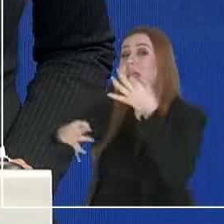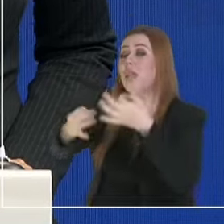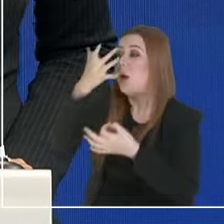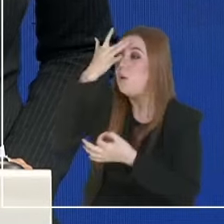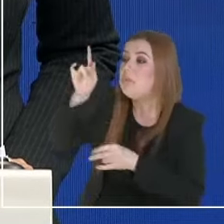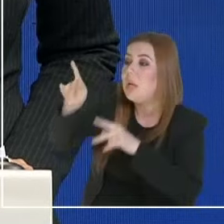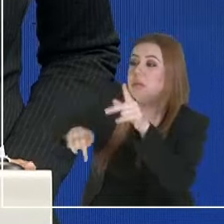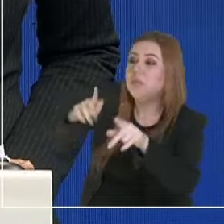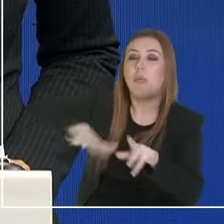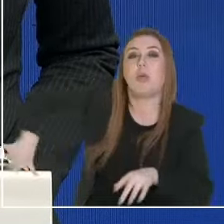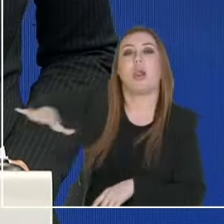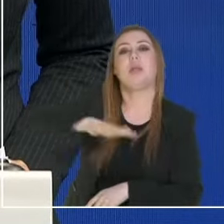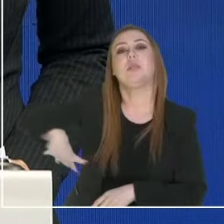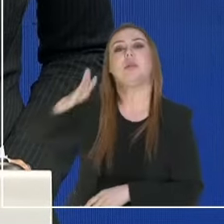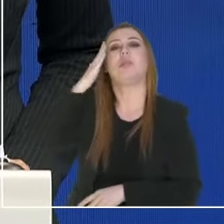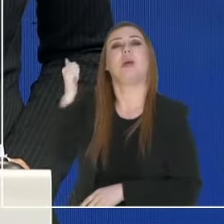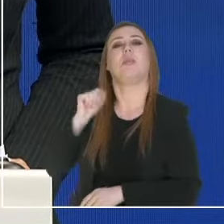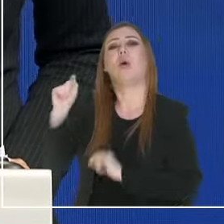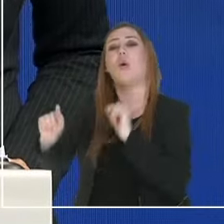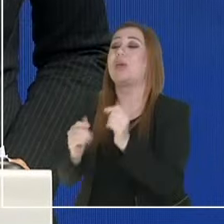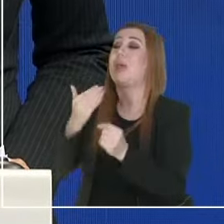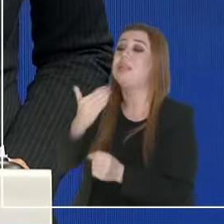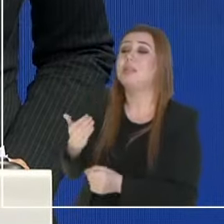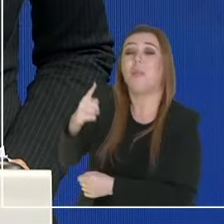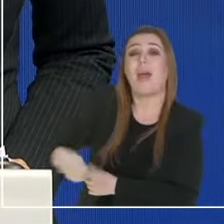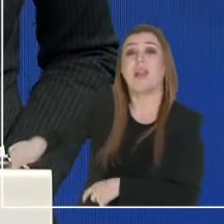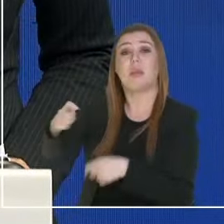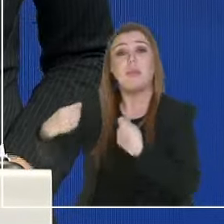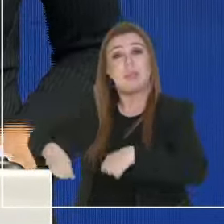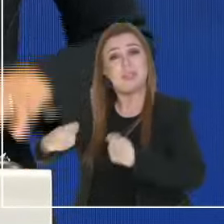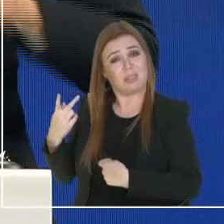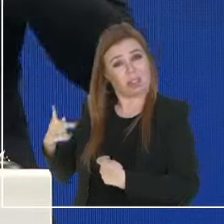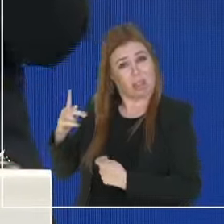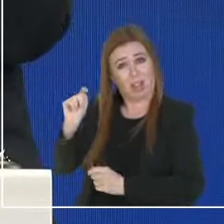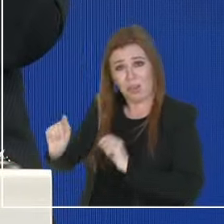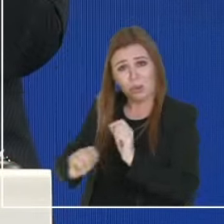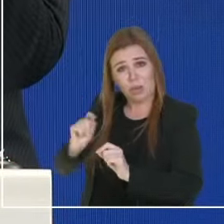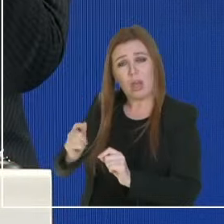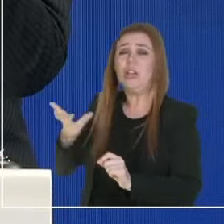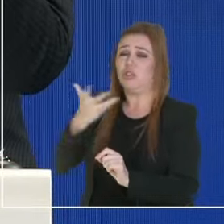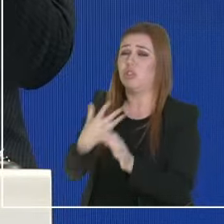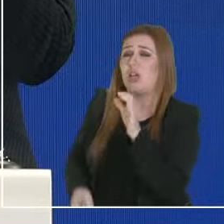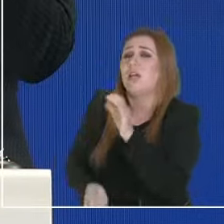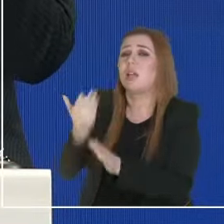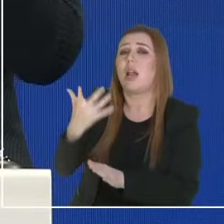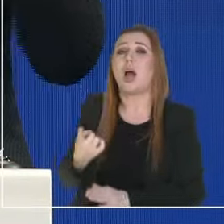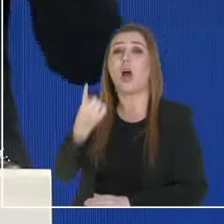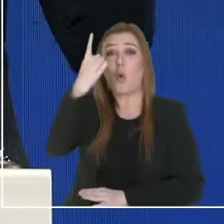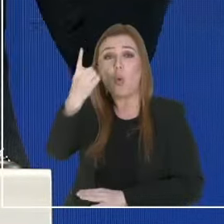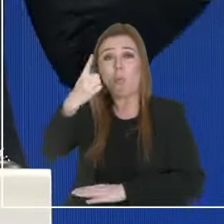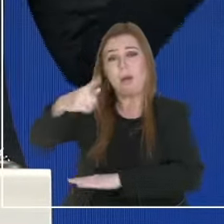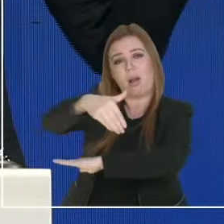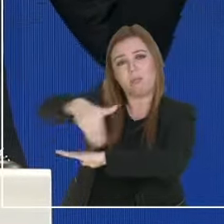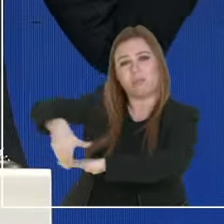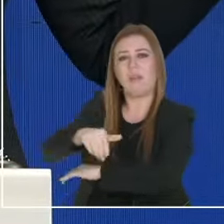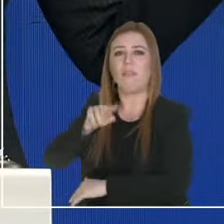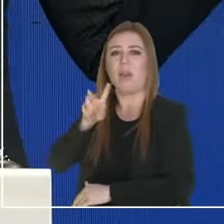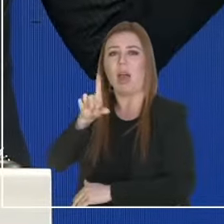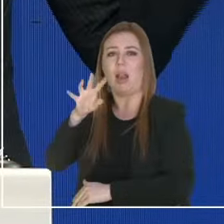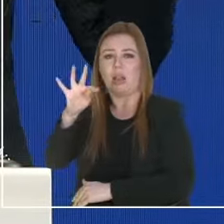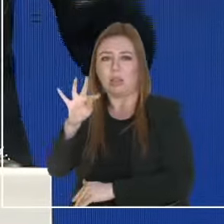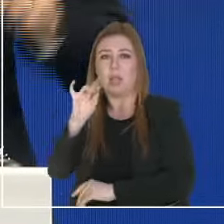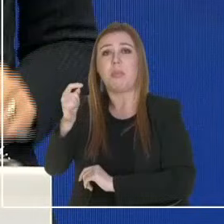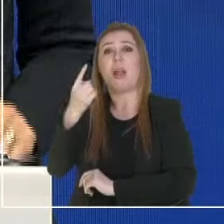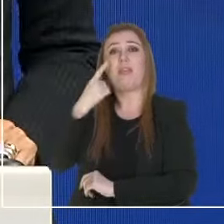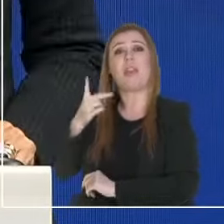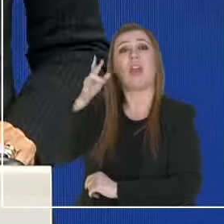estudar qual é a maior demanda e o melhor custo-benefício. Nós queremos implantar pelo menos uma linha de VLT para fazer o que eu fui ver lá